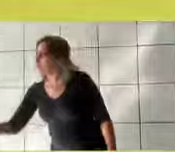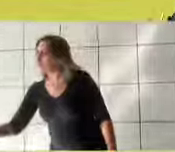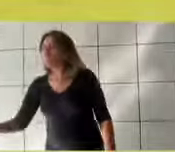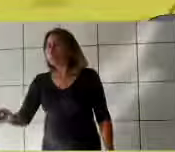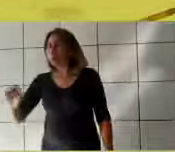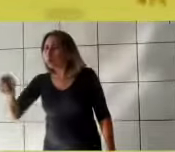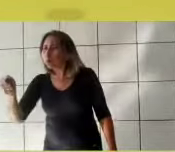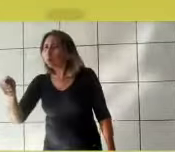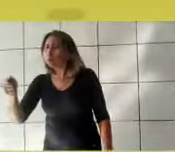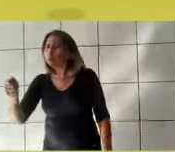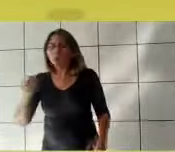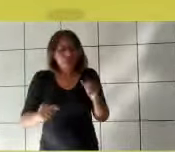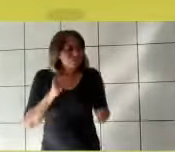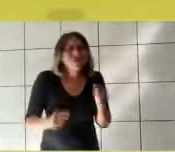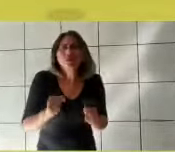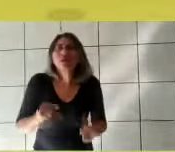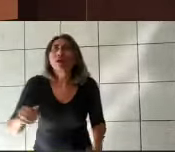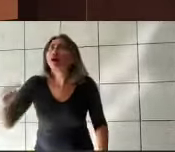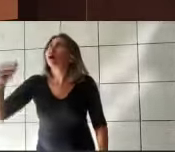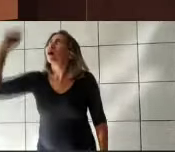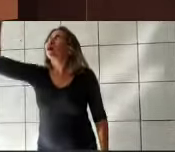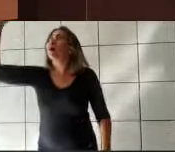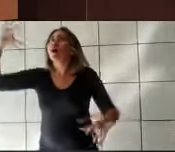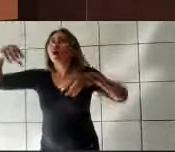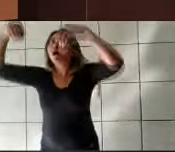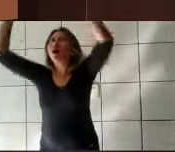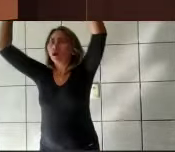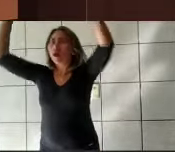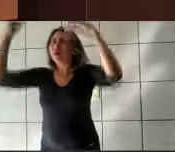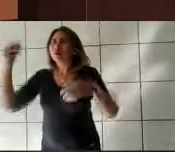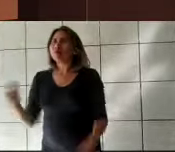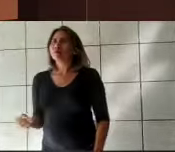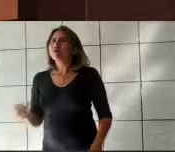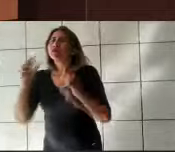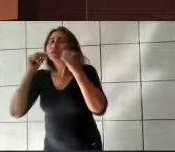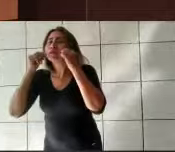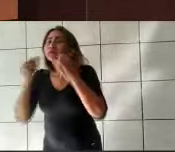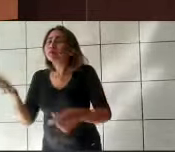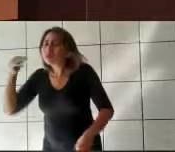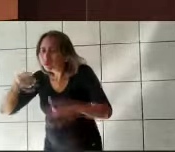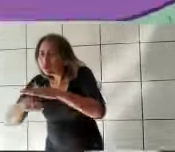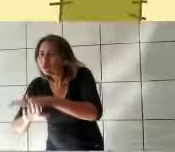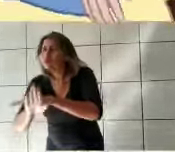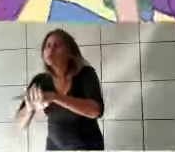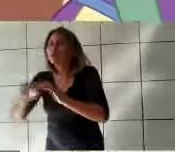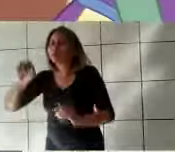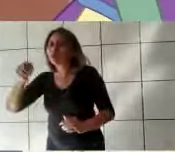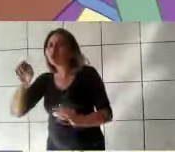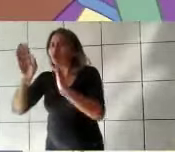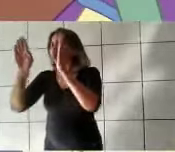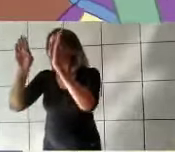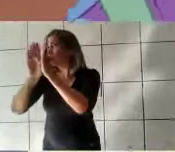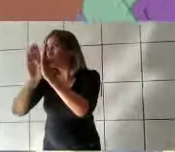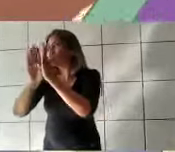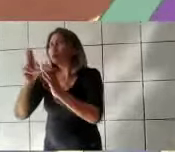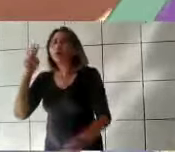bolso e correu para o andar de cima. Ele deslizou as chaves embaixo da porta. Cinderela